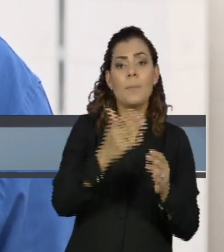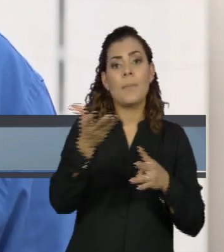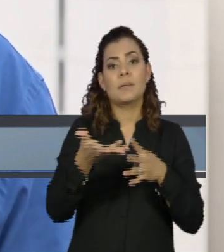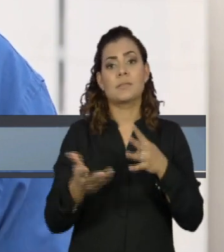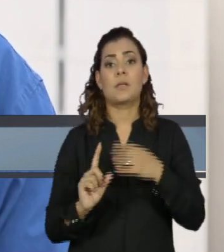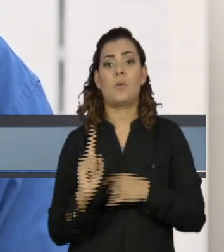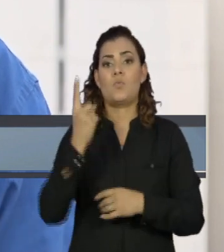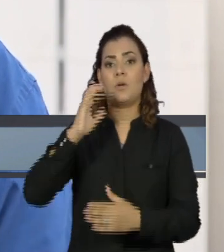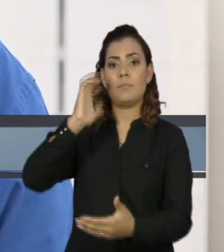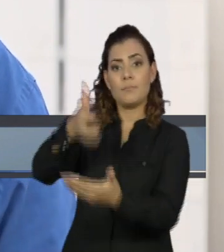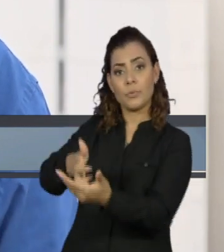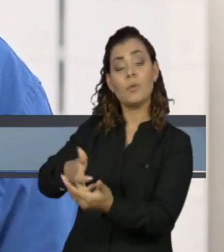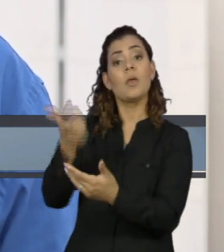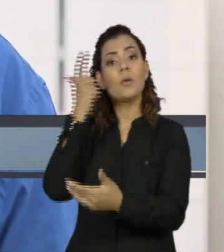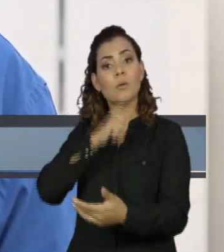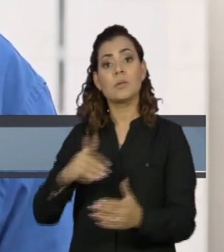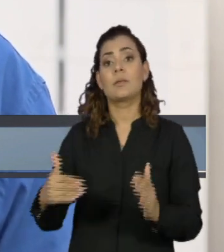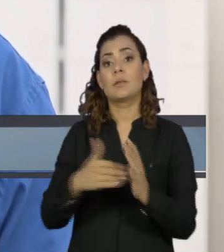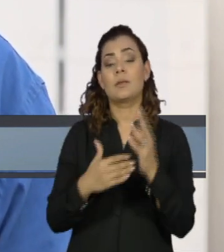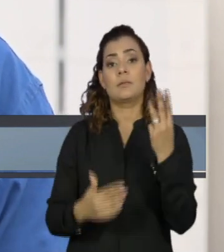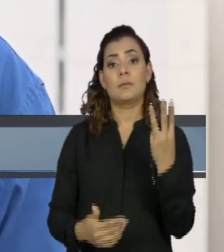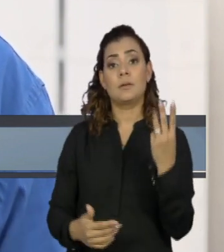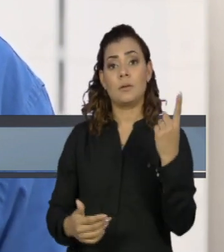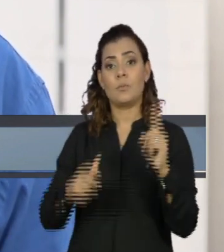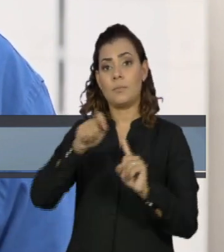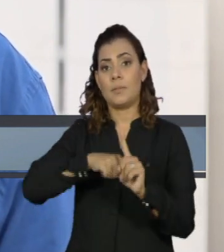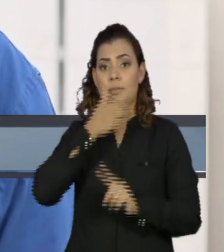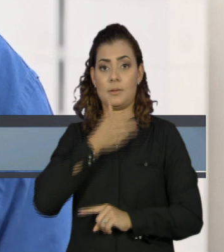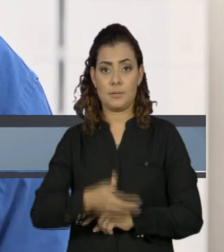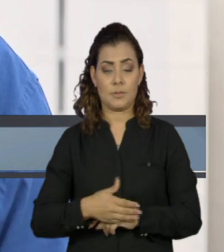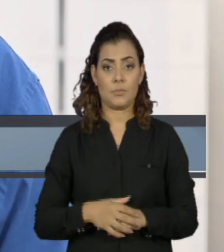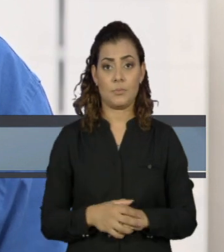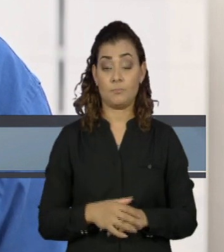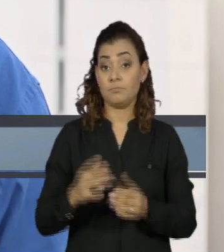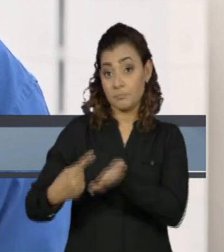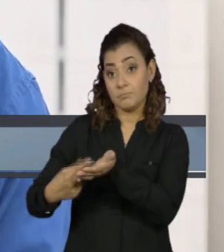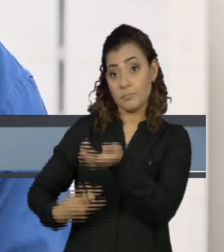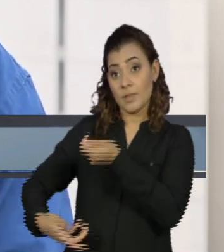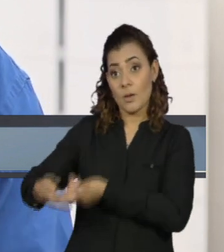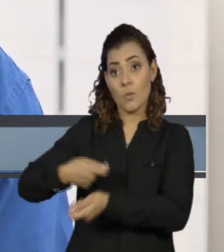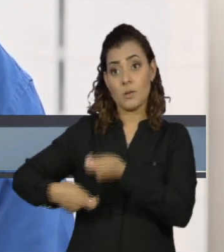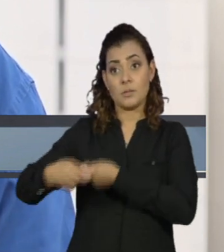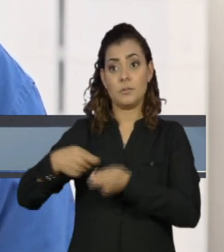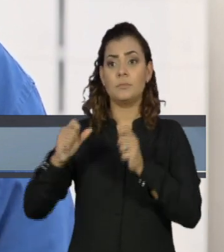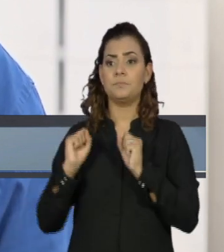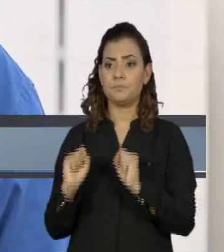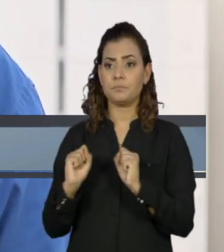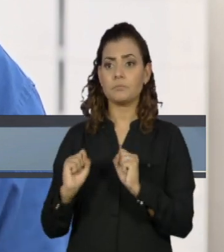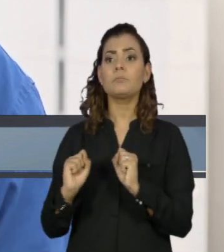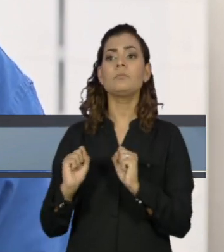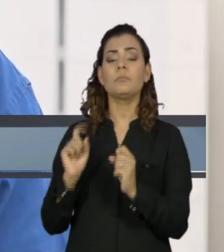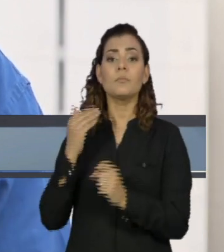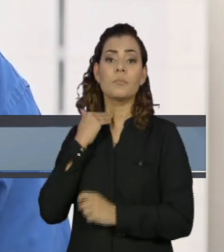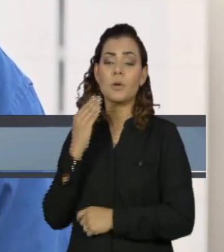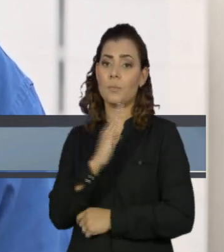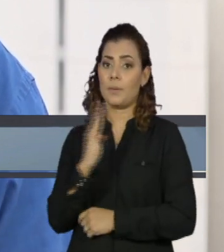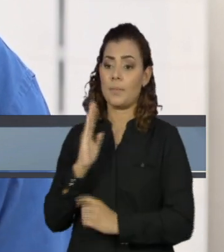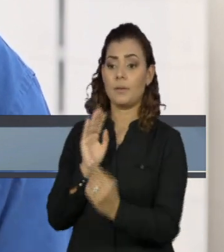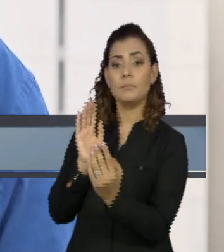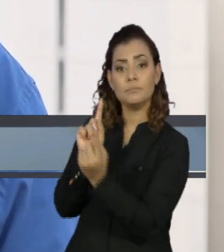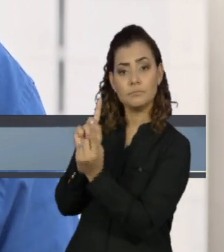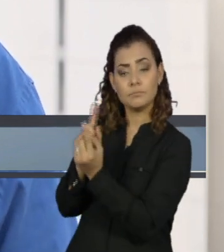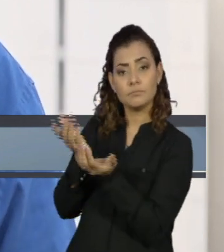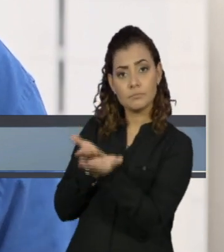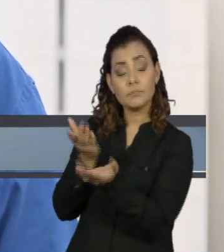única. Aí a data vai até 31 de dezembro. As negociações podem ser feitas nas agências do Banco do Brasil